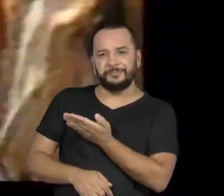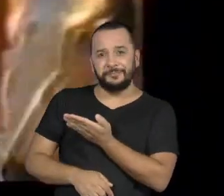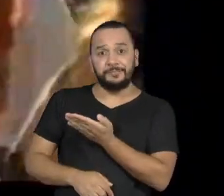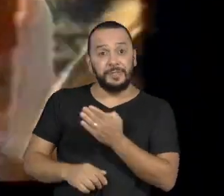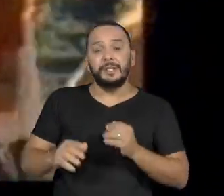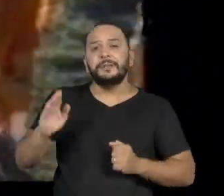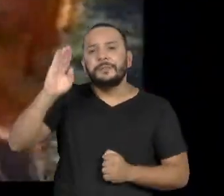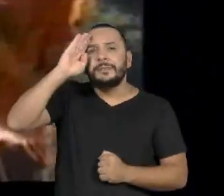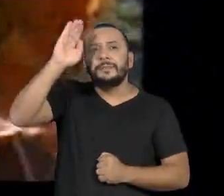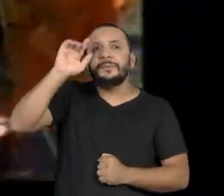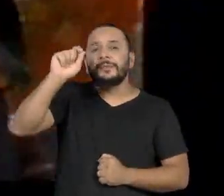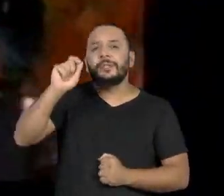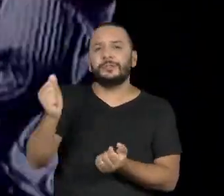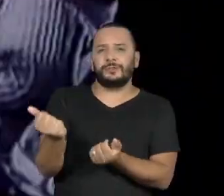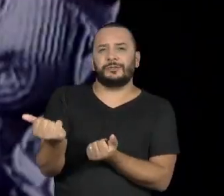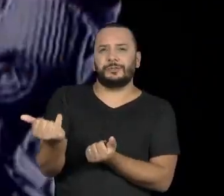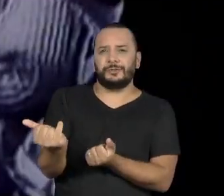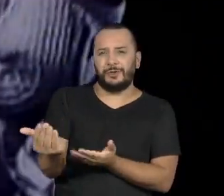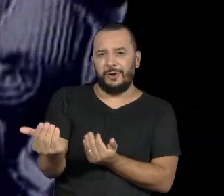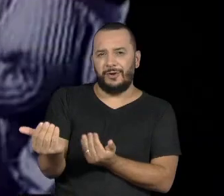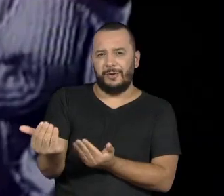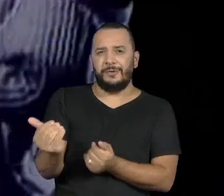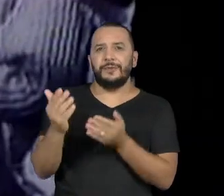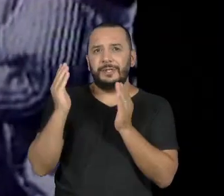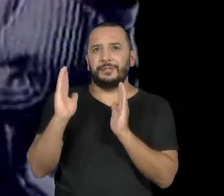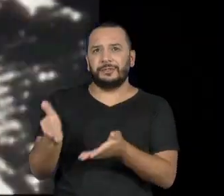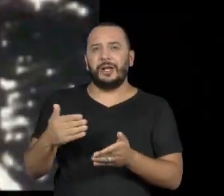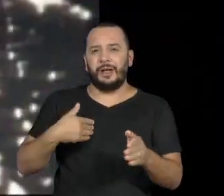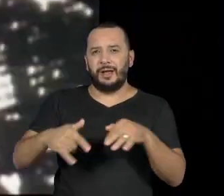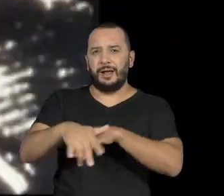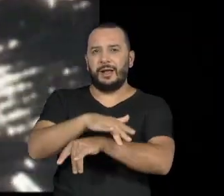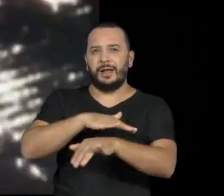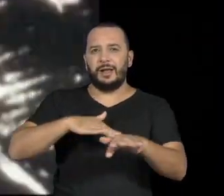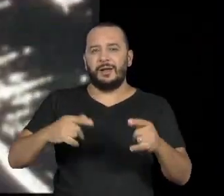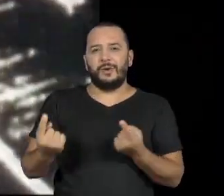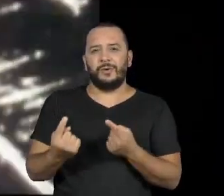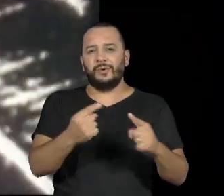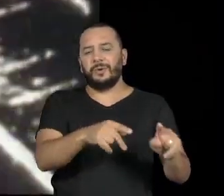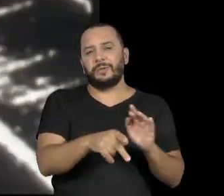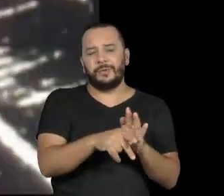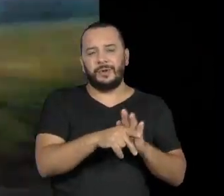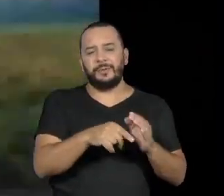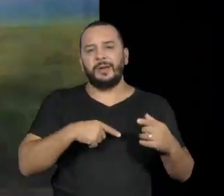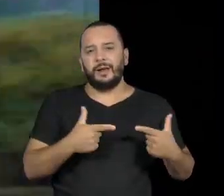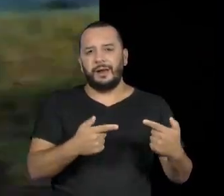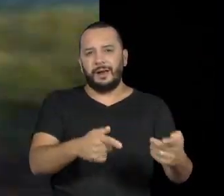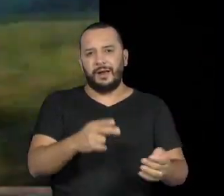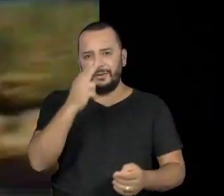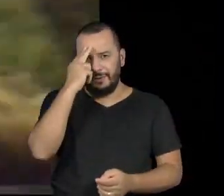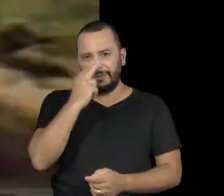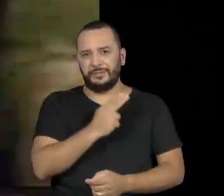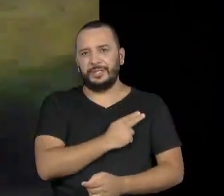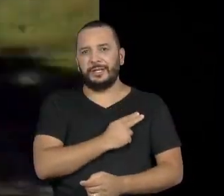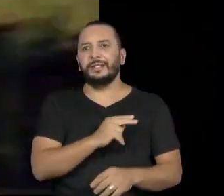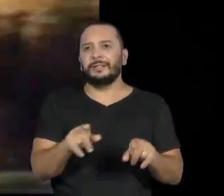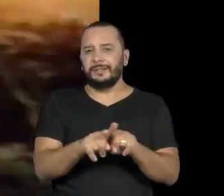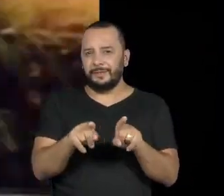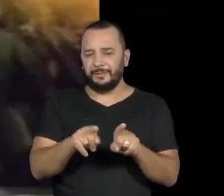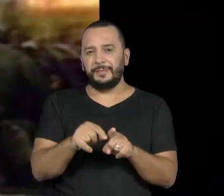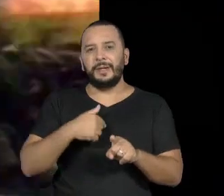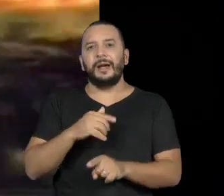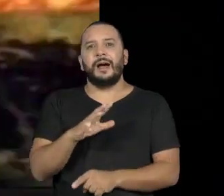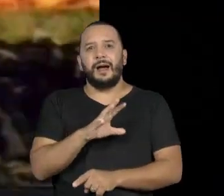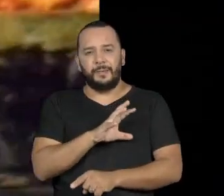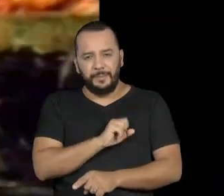principalmente entre os jovens engajados nos protestos contra a Guerra do Vietnã, a favor do black power e do amor